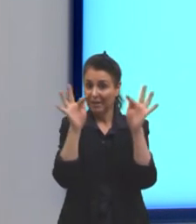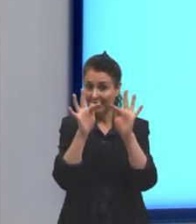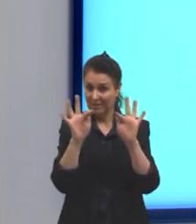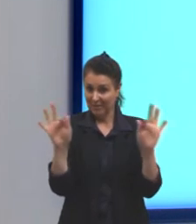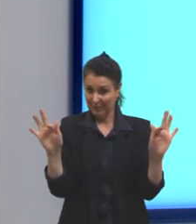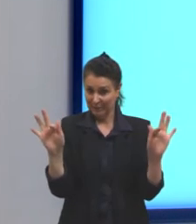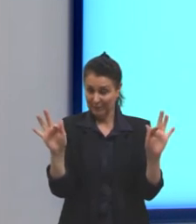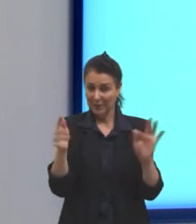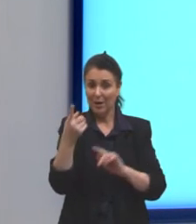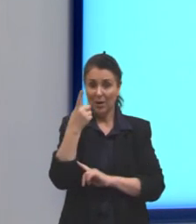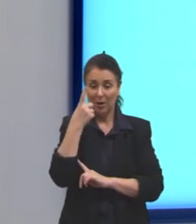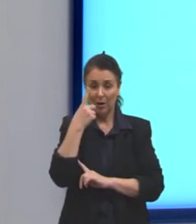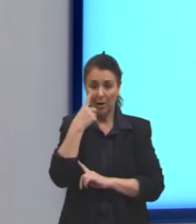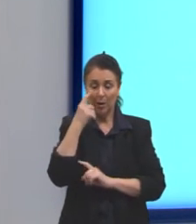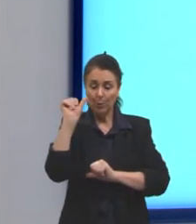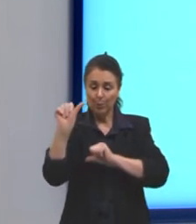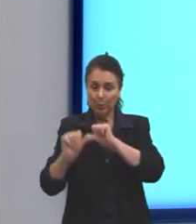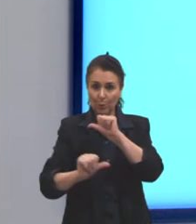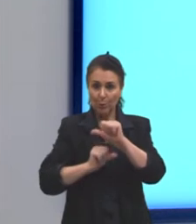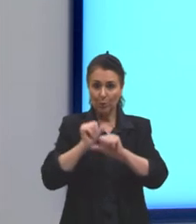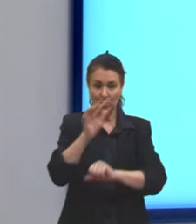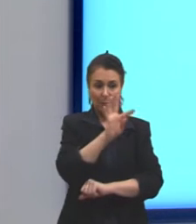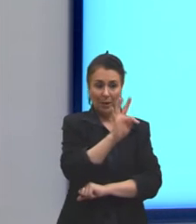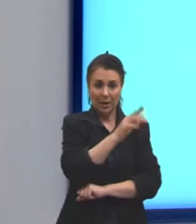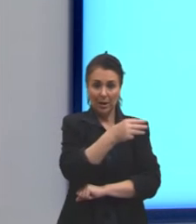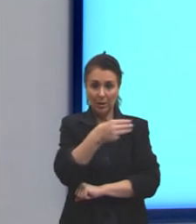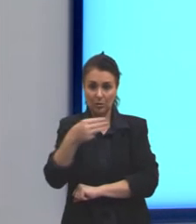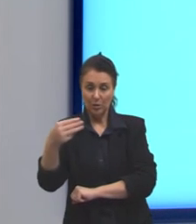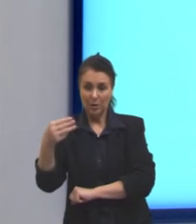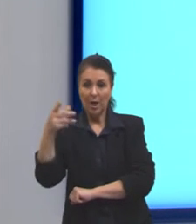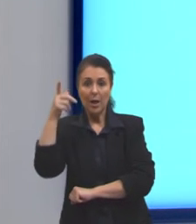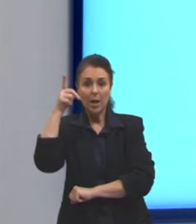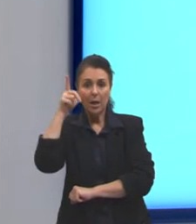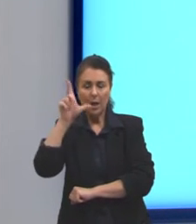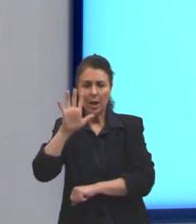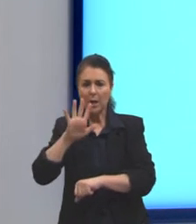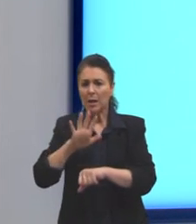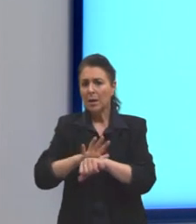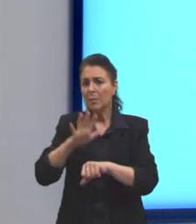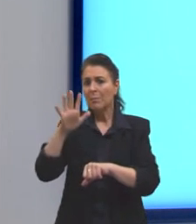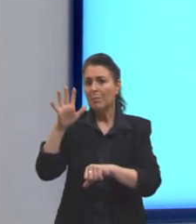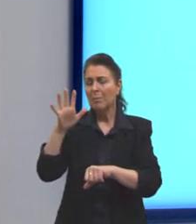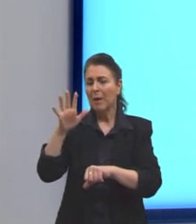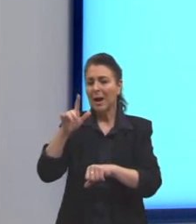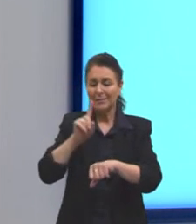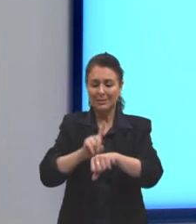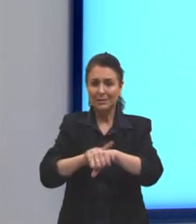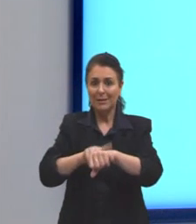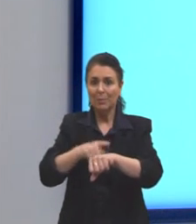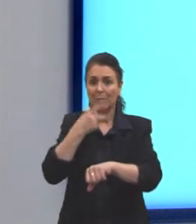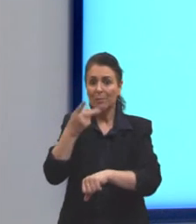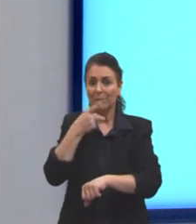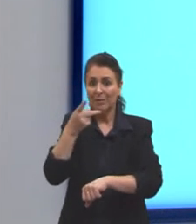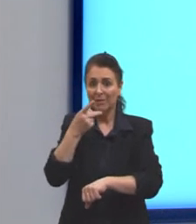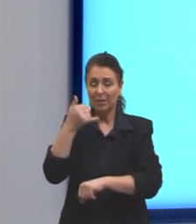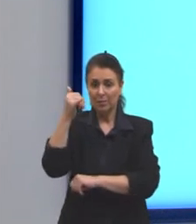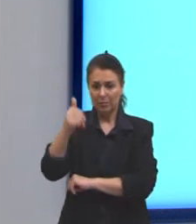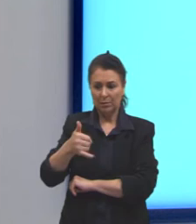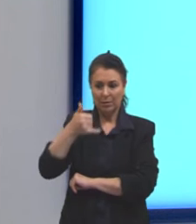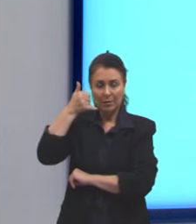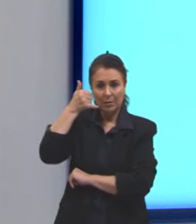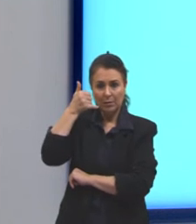têm o seguinte, mude para TIM e ganhe mais crédito no seu pré-pago. Essa é a propaganda.